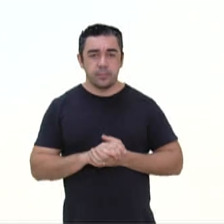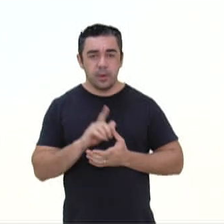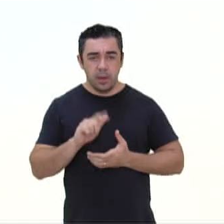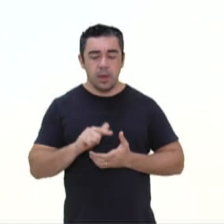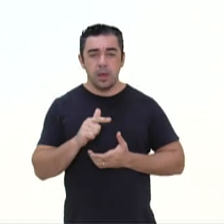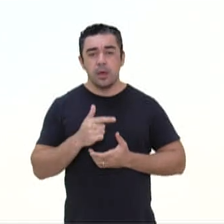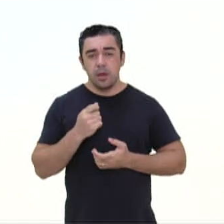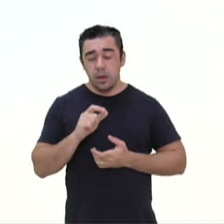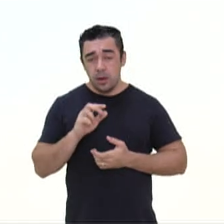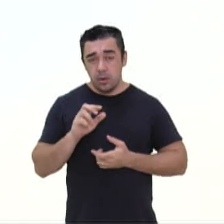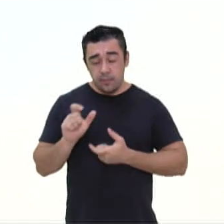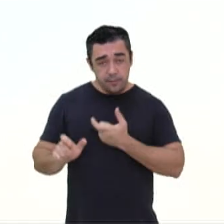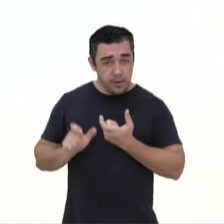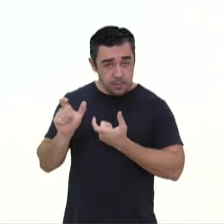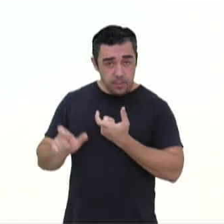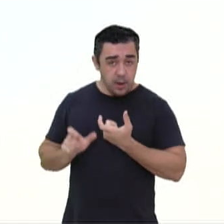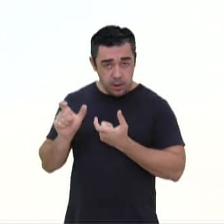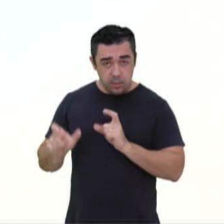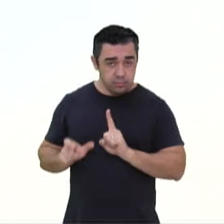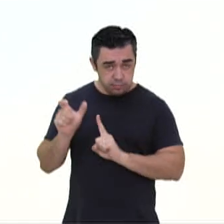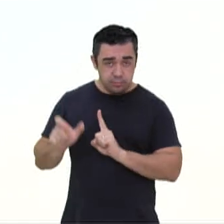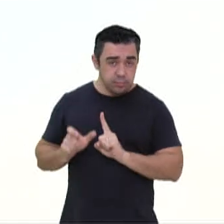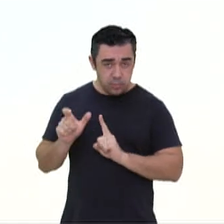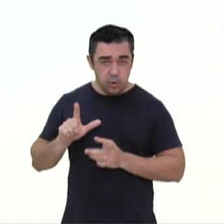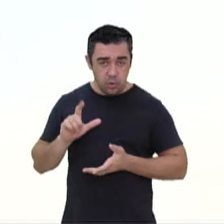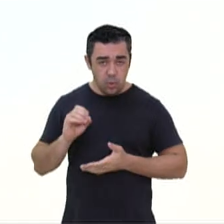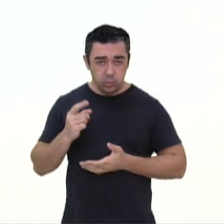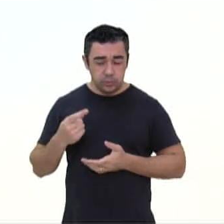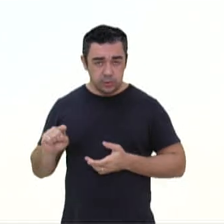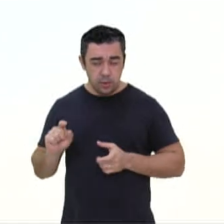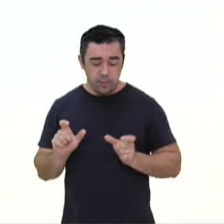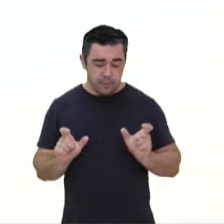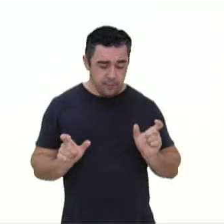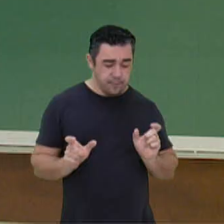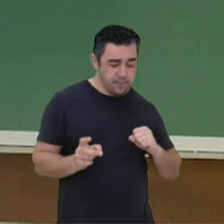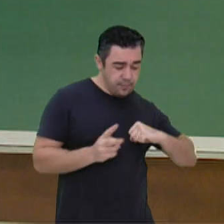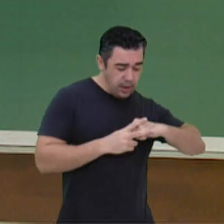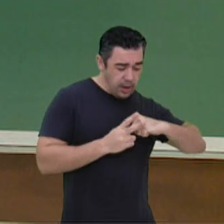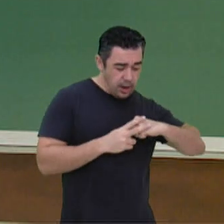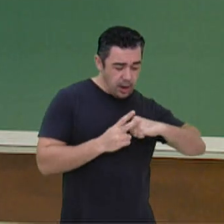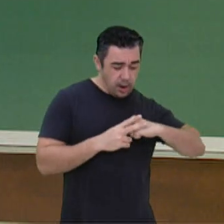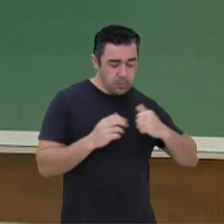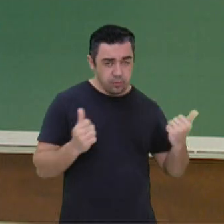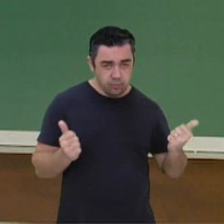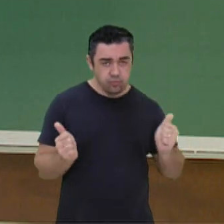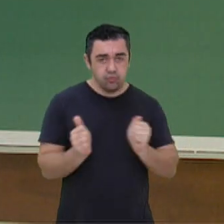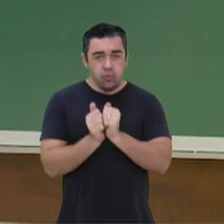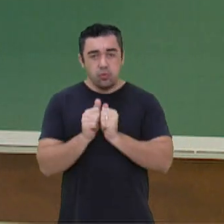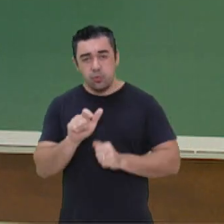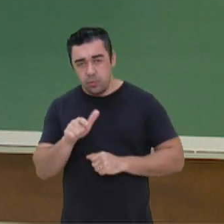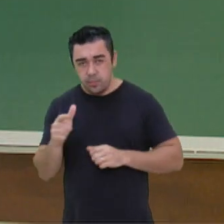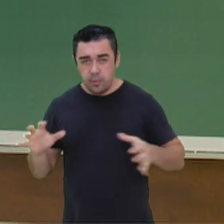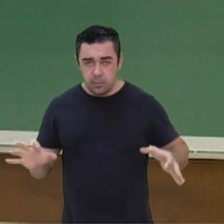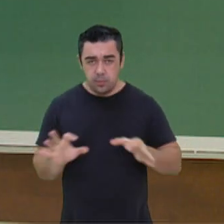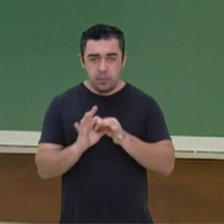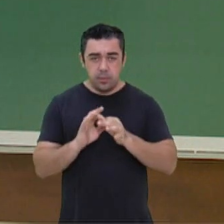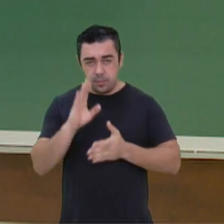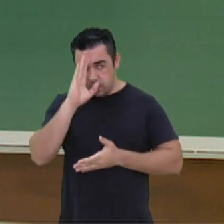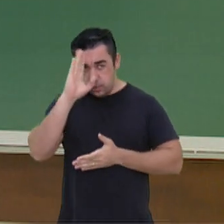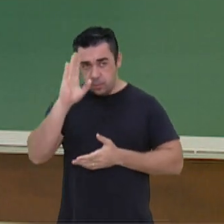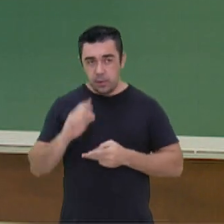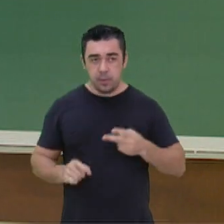locução verbal, né? Que é aquele verbo auxiliar mais um verbo principal.